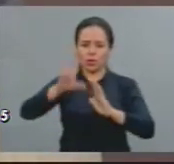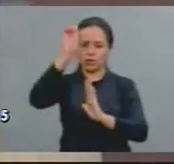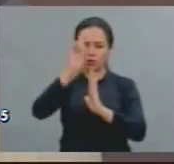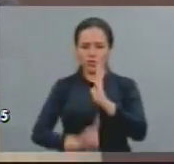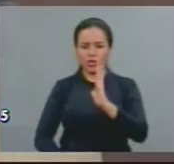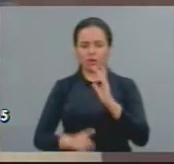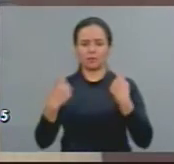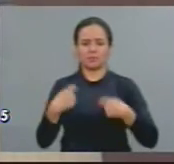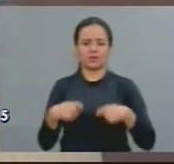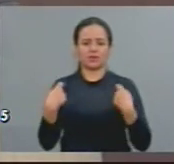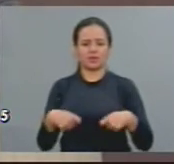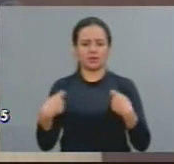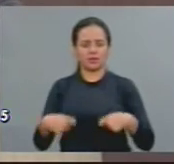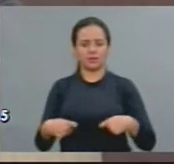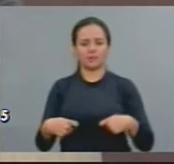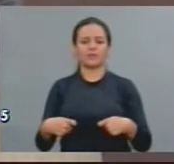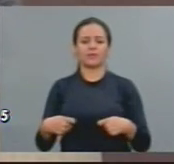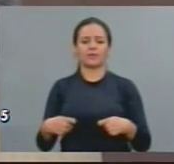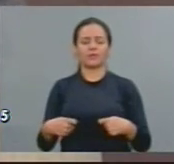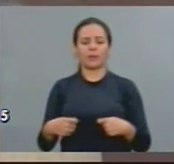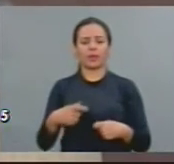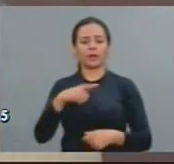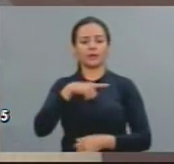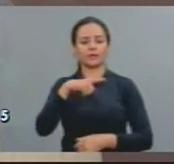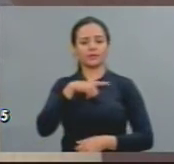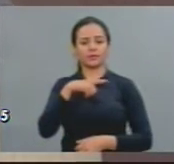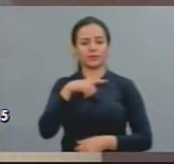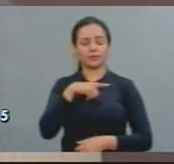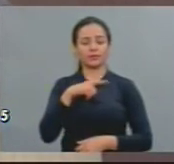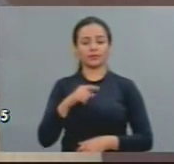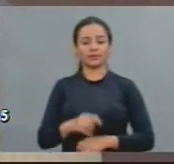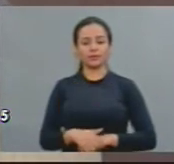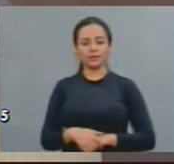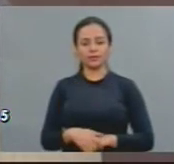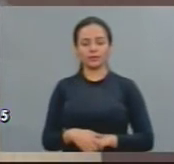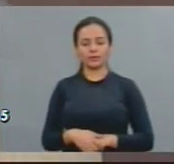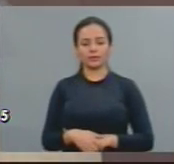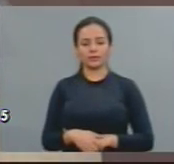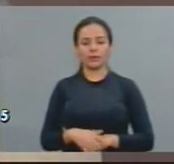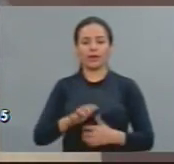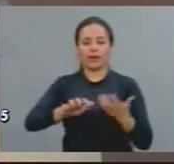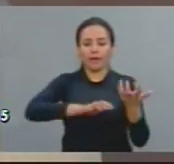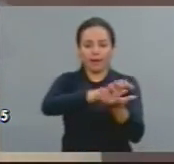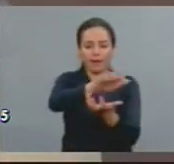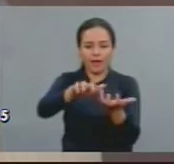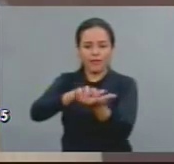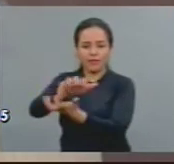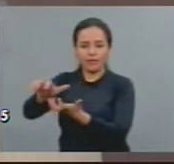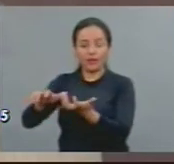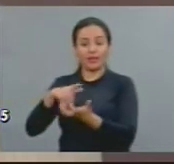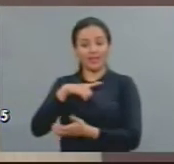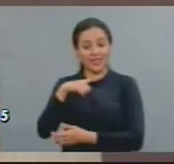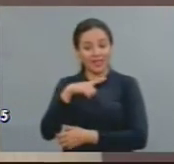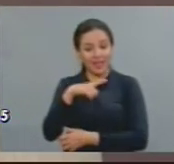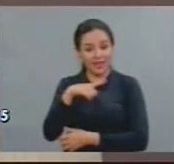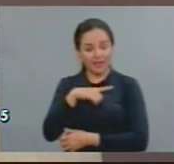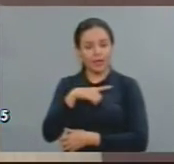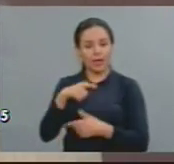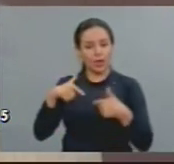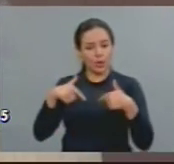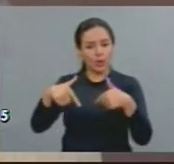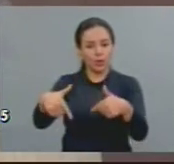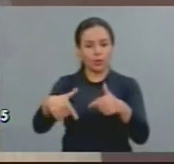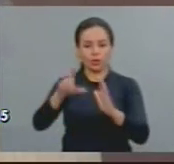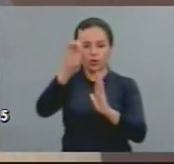encontram-se municipários, que encontram-se em greve ou em estado de greve, em luta